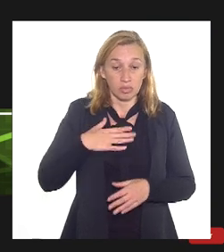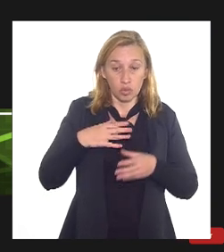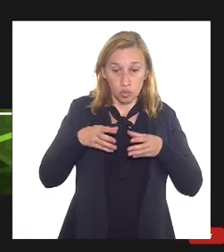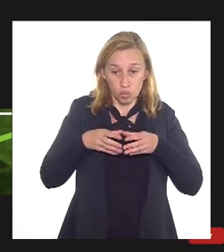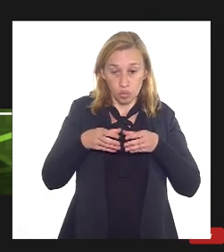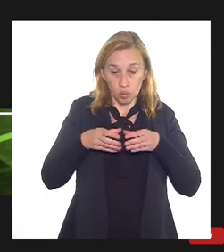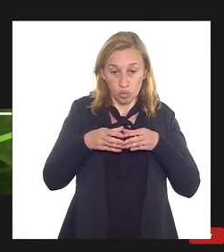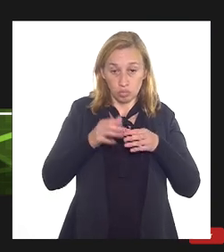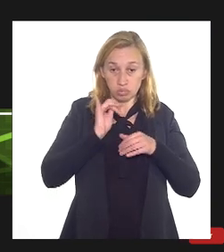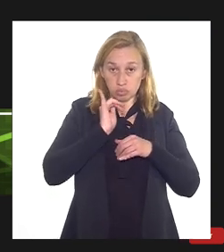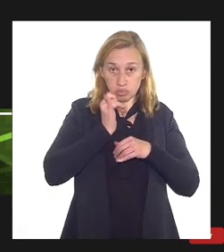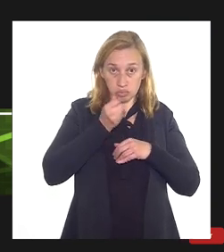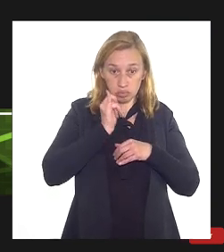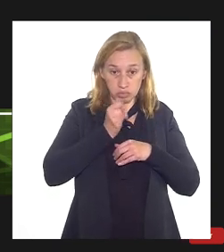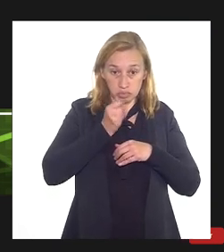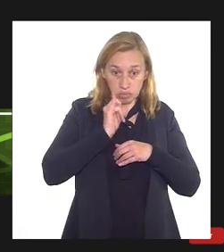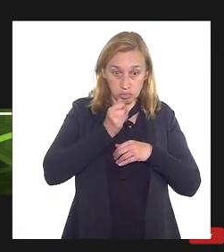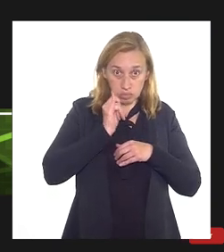da relatoria